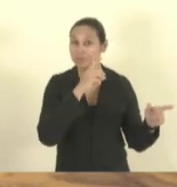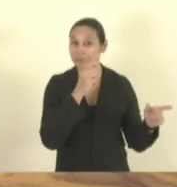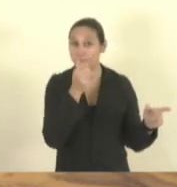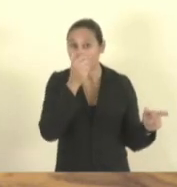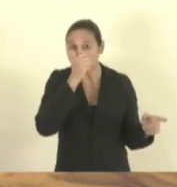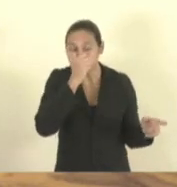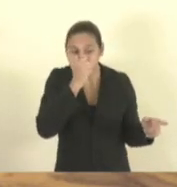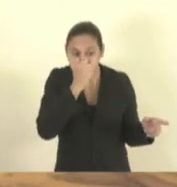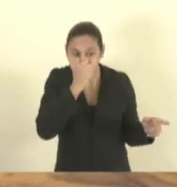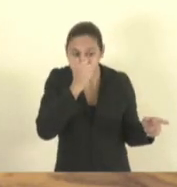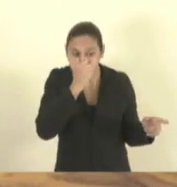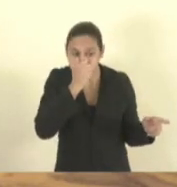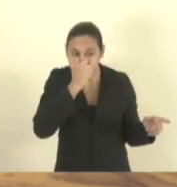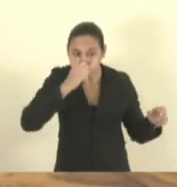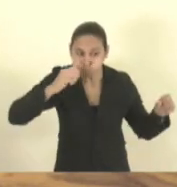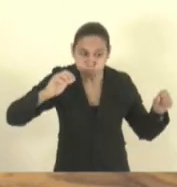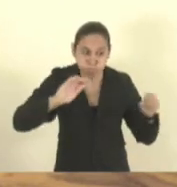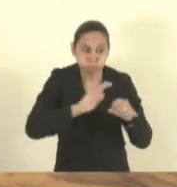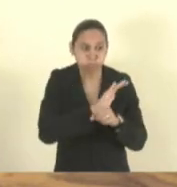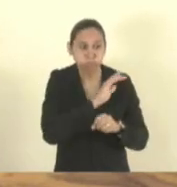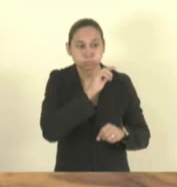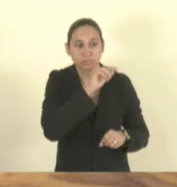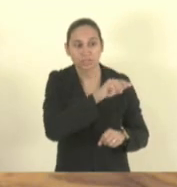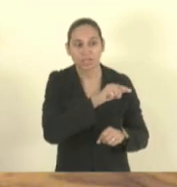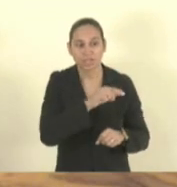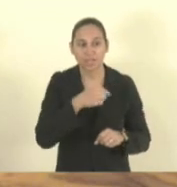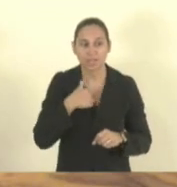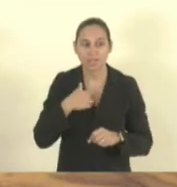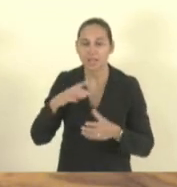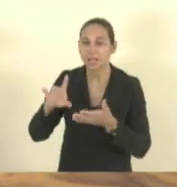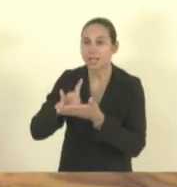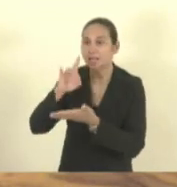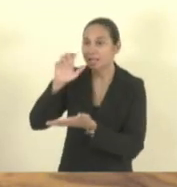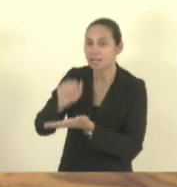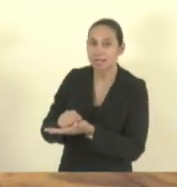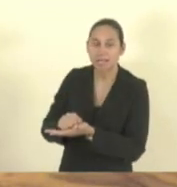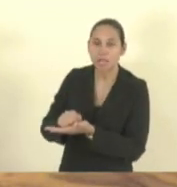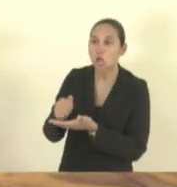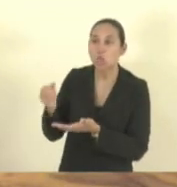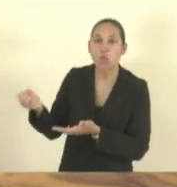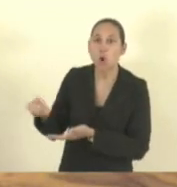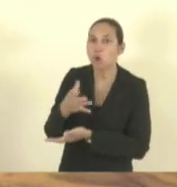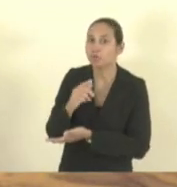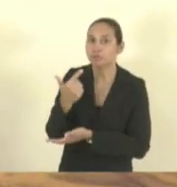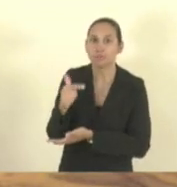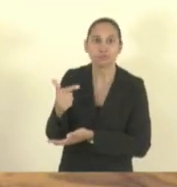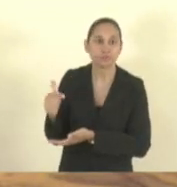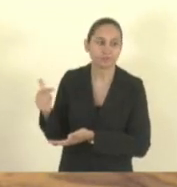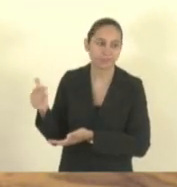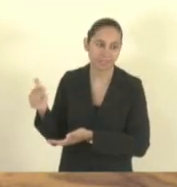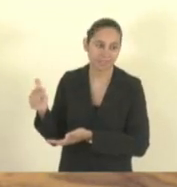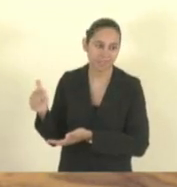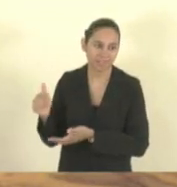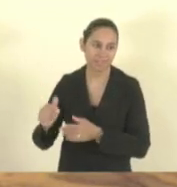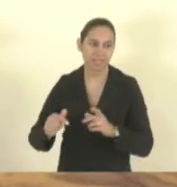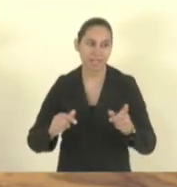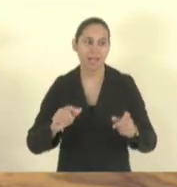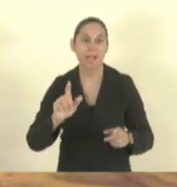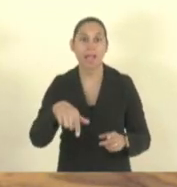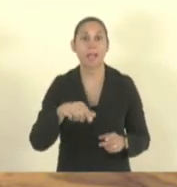Está lotada, né? Não tem como mais receber, infelizmente. Estou falando no âmbito particular.